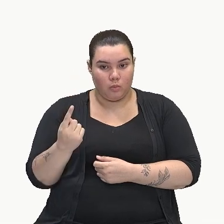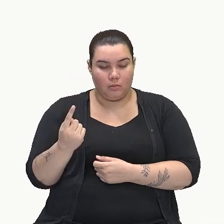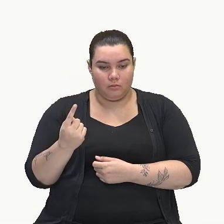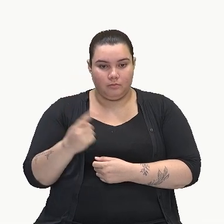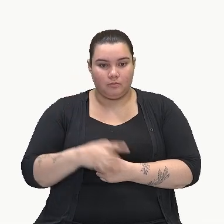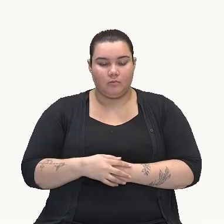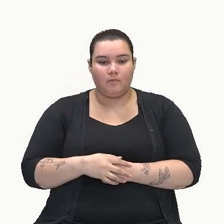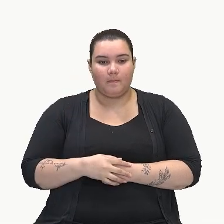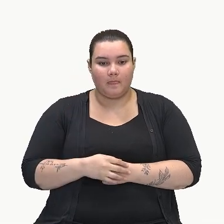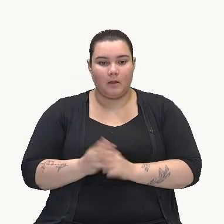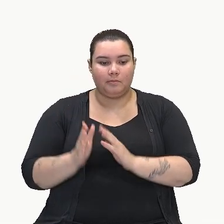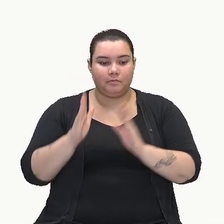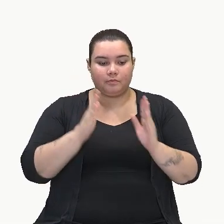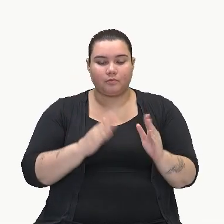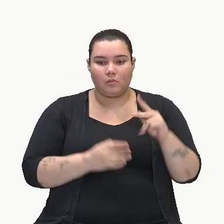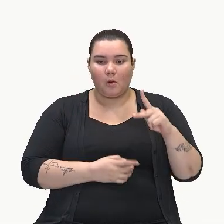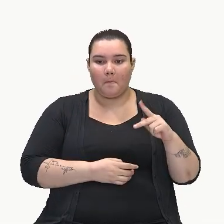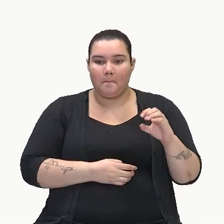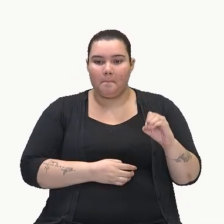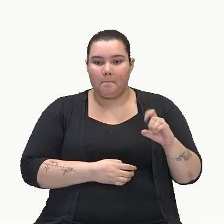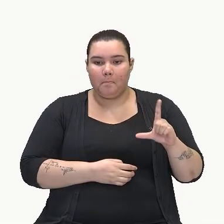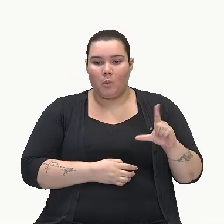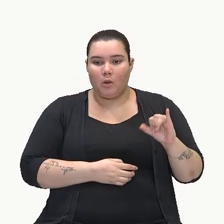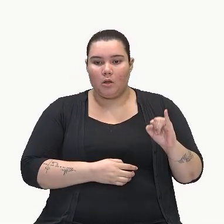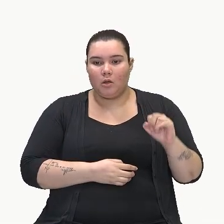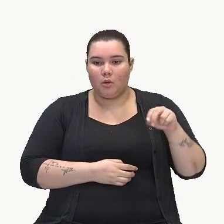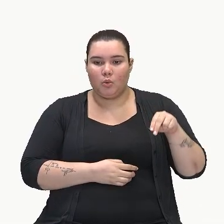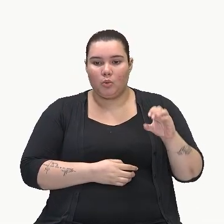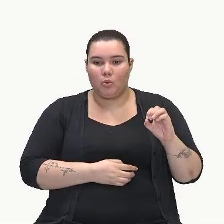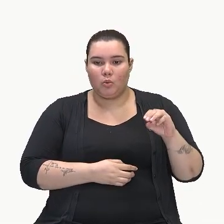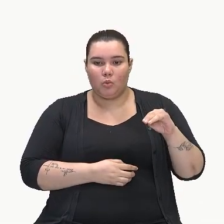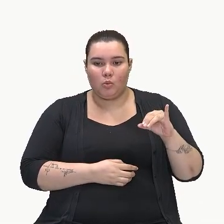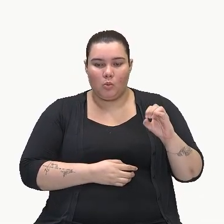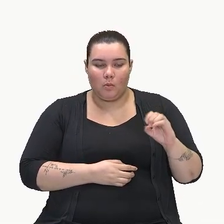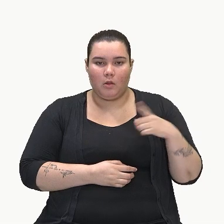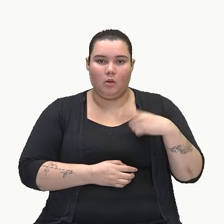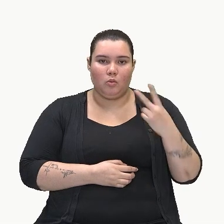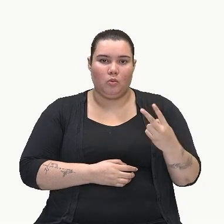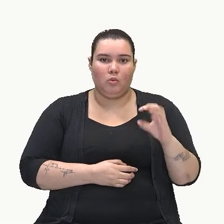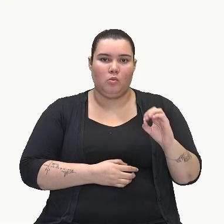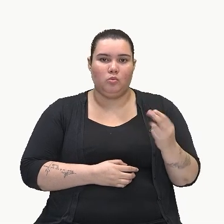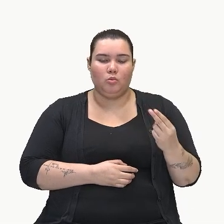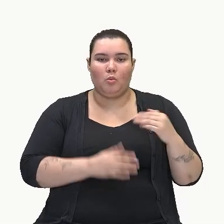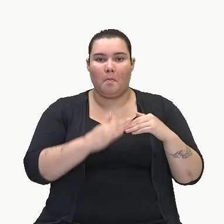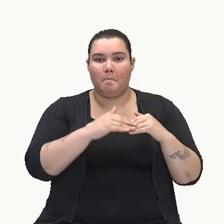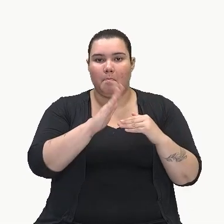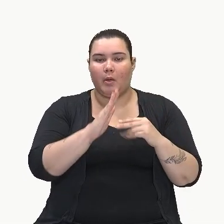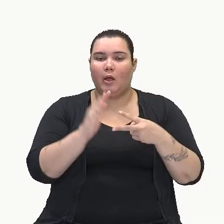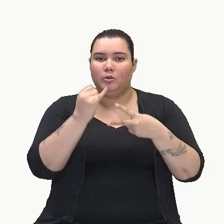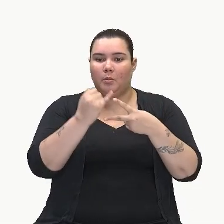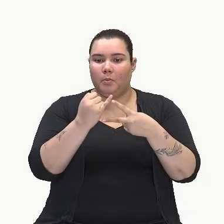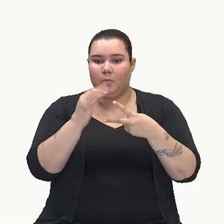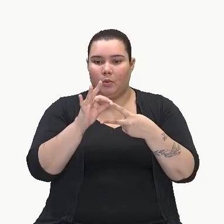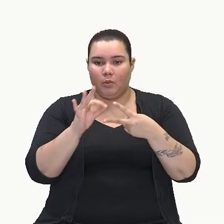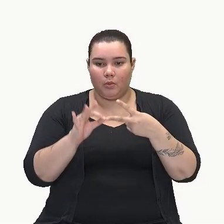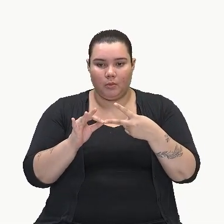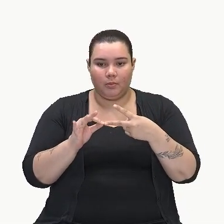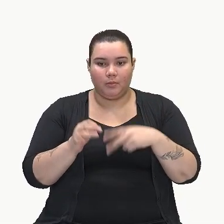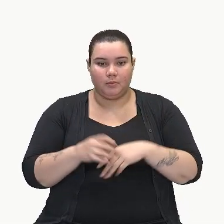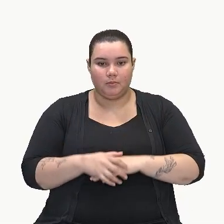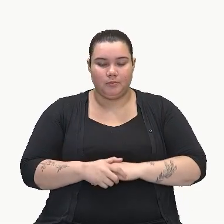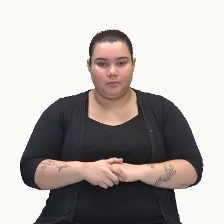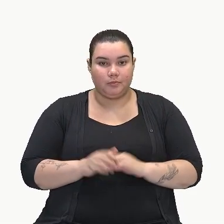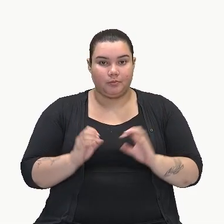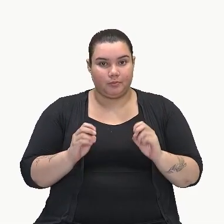Por um polinômio. Então, aqui dentro eu vou ter dois ou mais, tá bom? E aí,